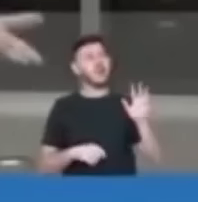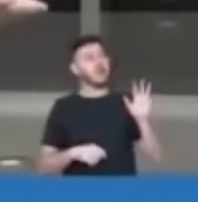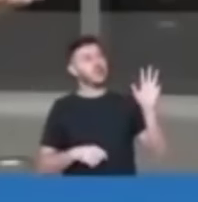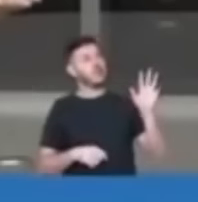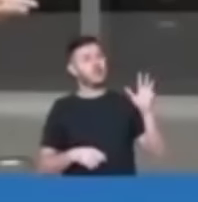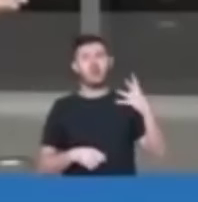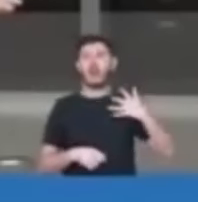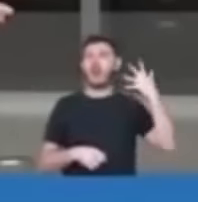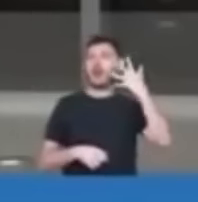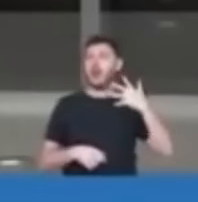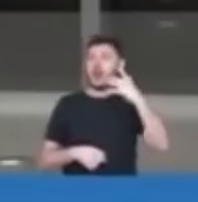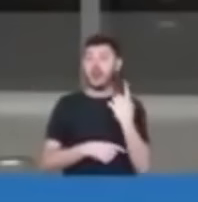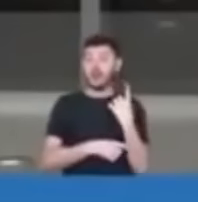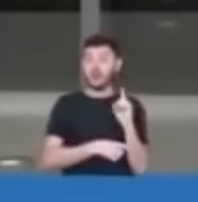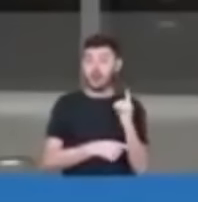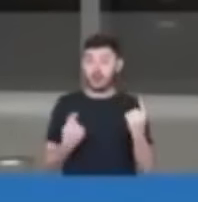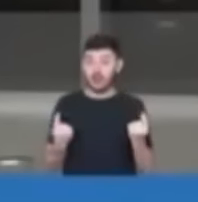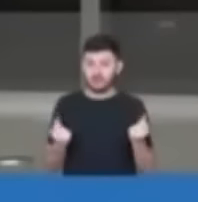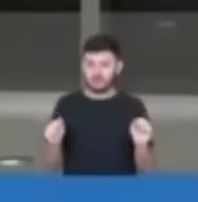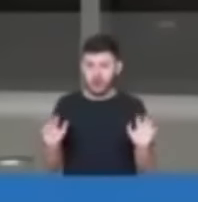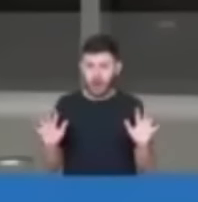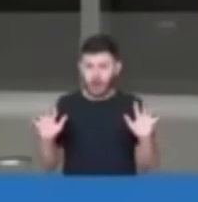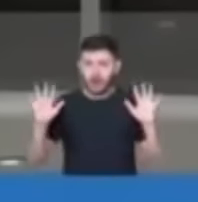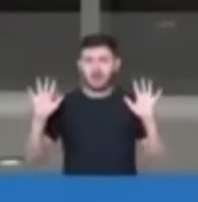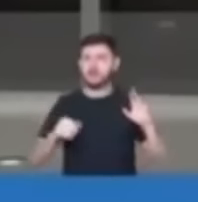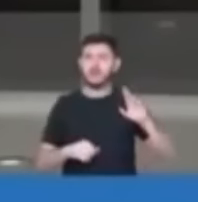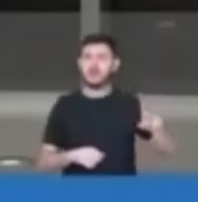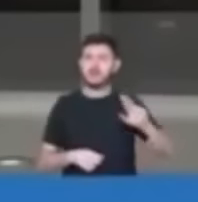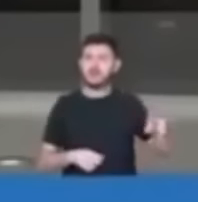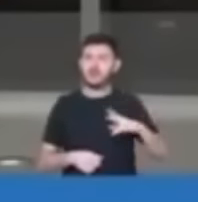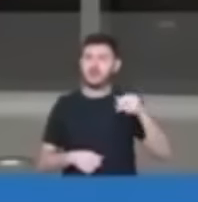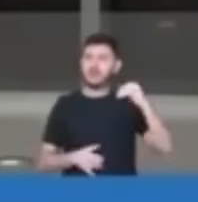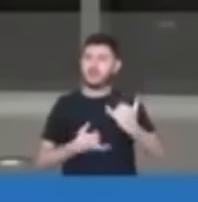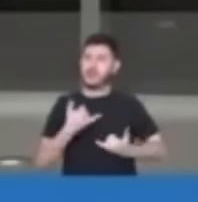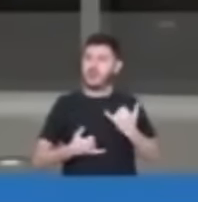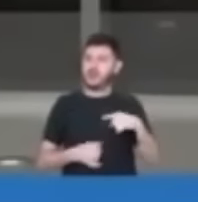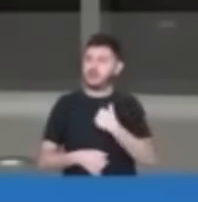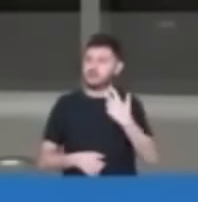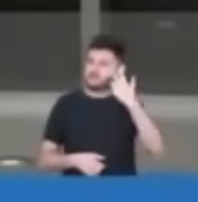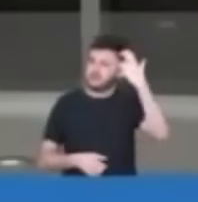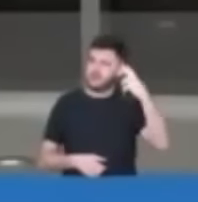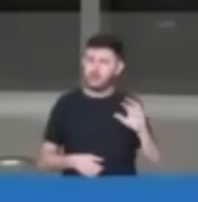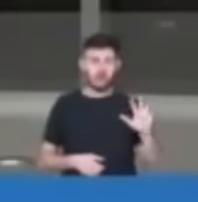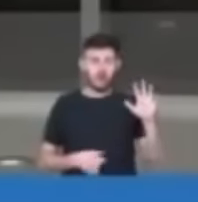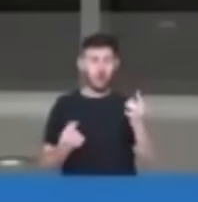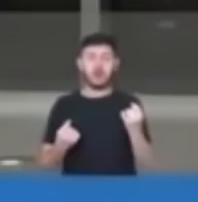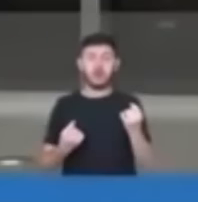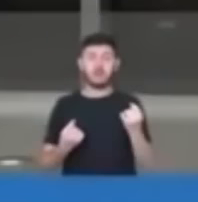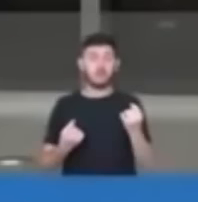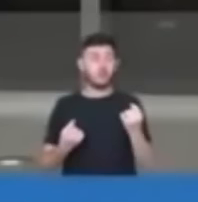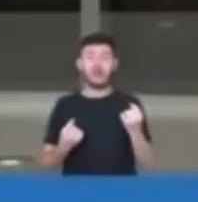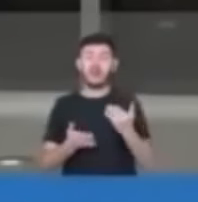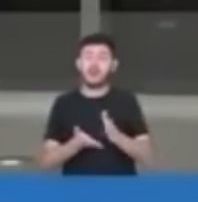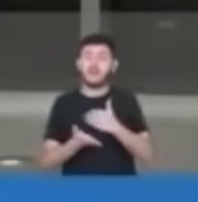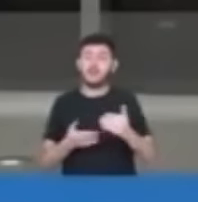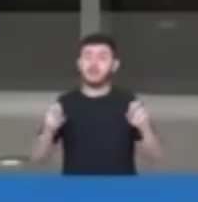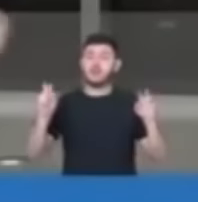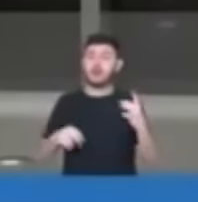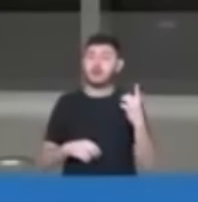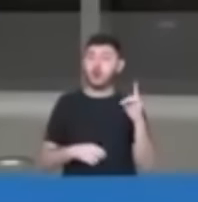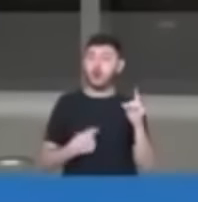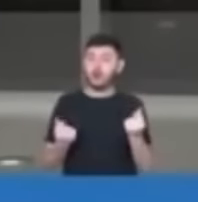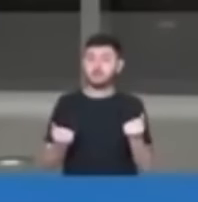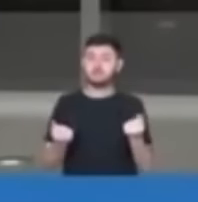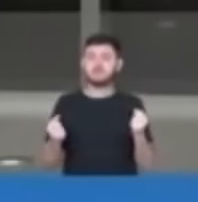inteligência. A alta do dólar nada tem a ver com a fala de Luiz Inácio Lula da Silva. Tem a ver exatamente com os ataques especulativos e tem a ver